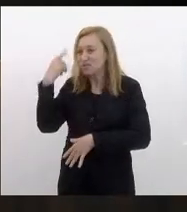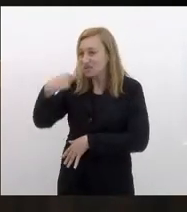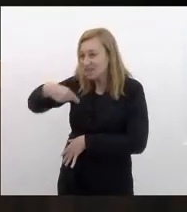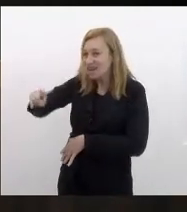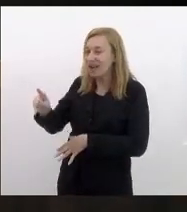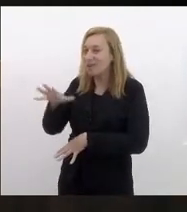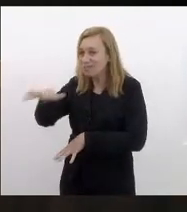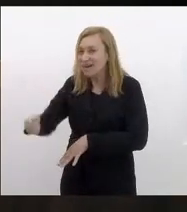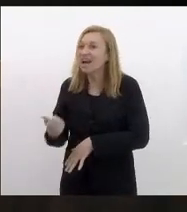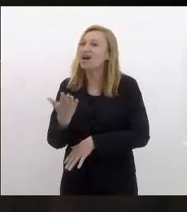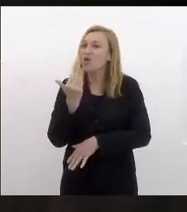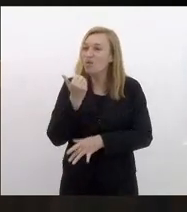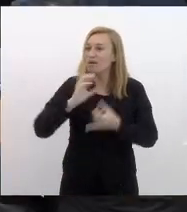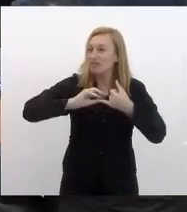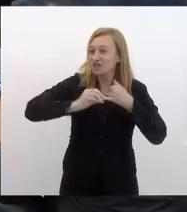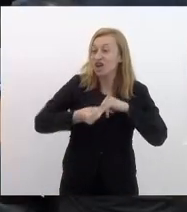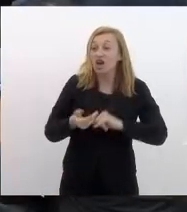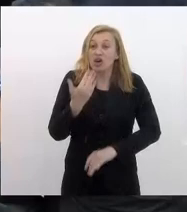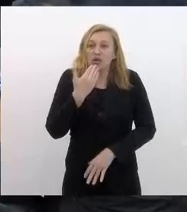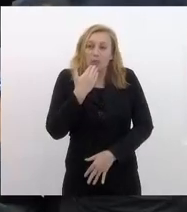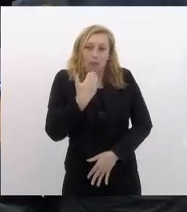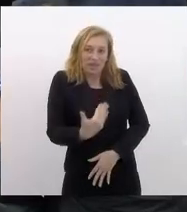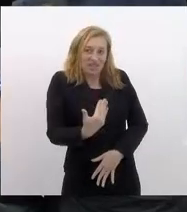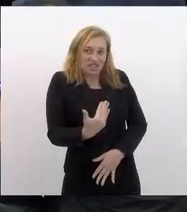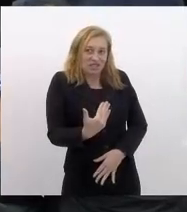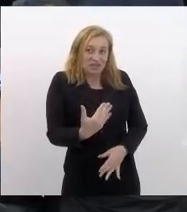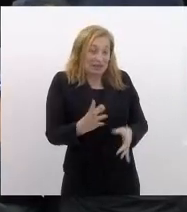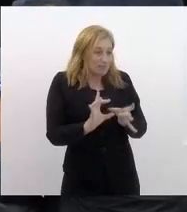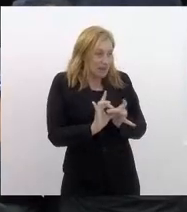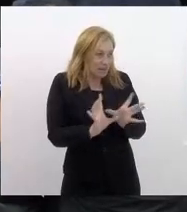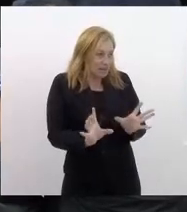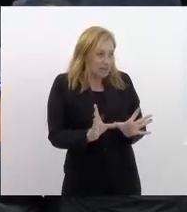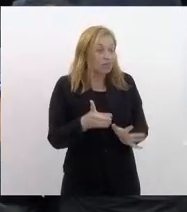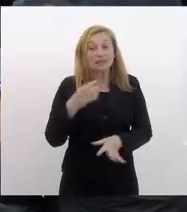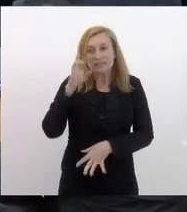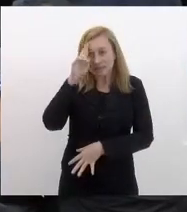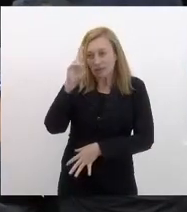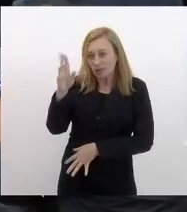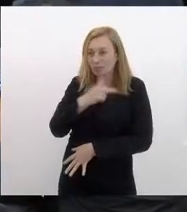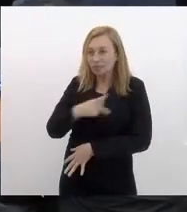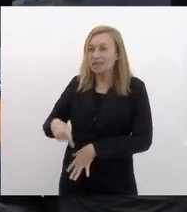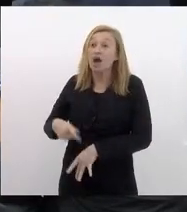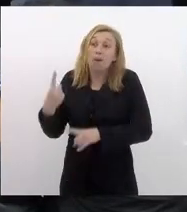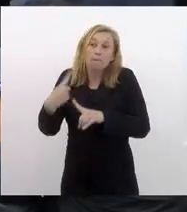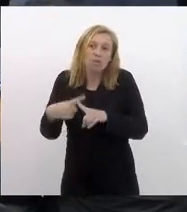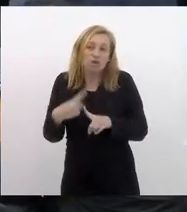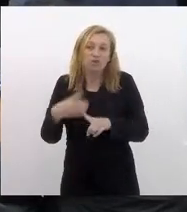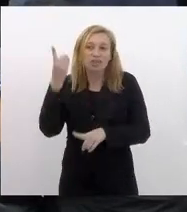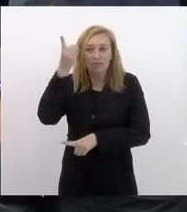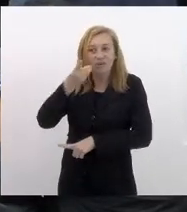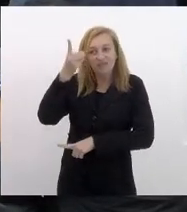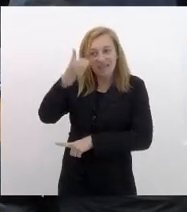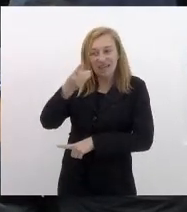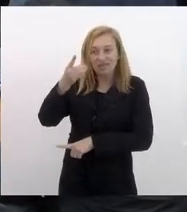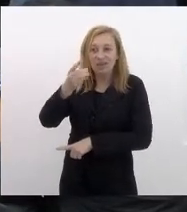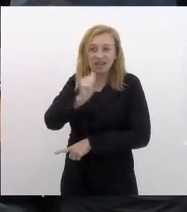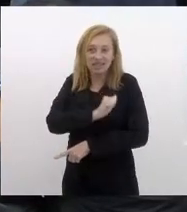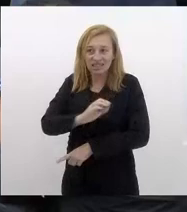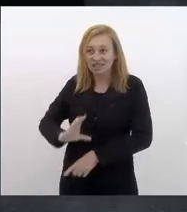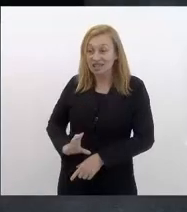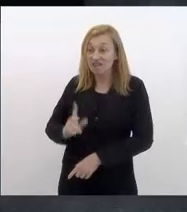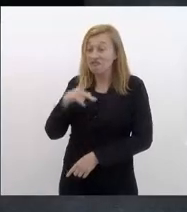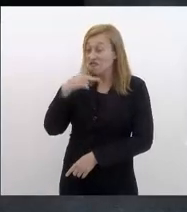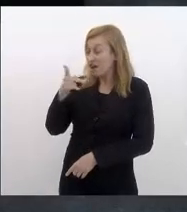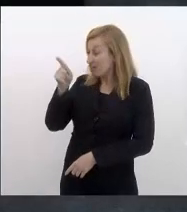feijoada da Bet eu estou pedindo autorização senhora presidente porque o deputado Andrés Siliano qualifica o